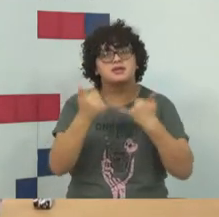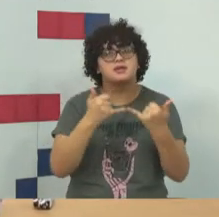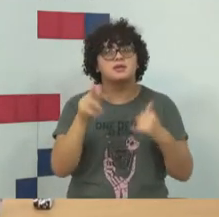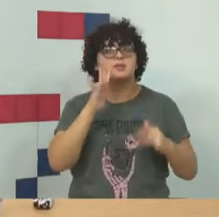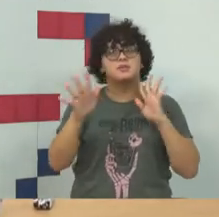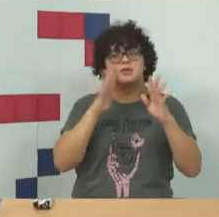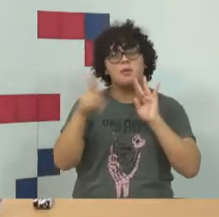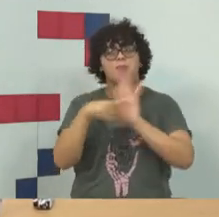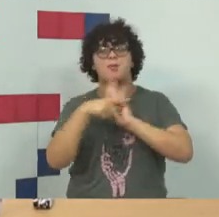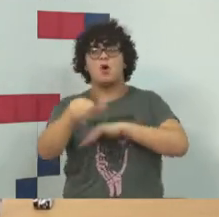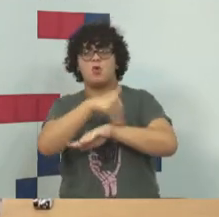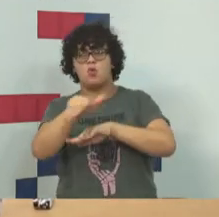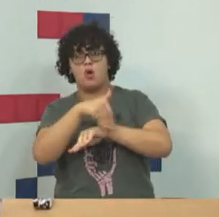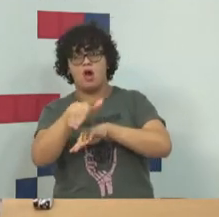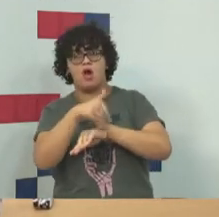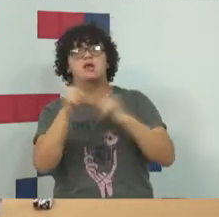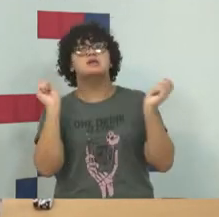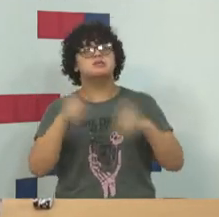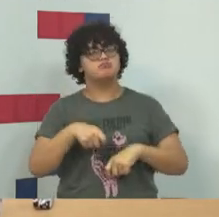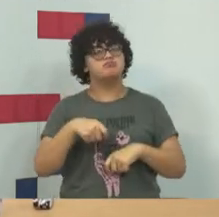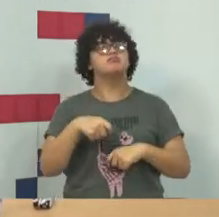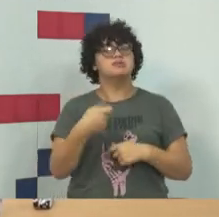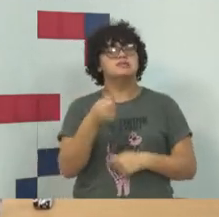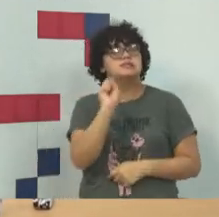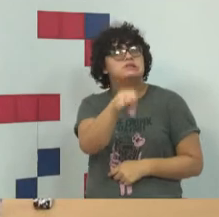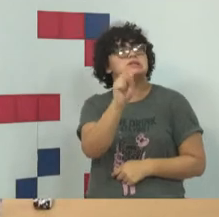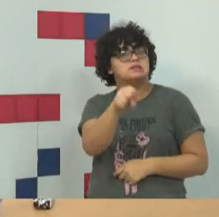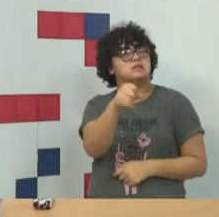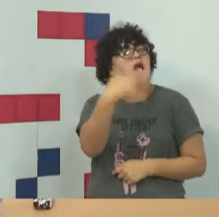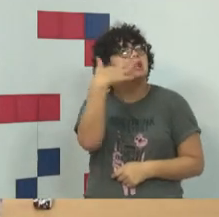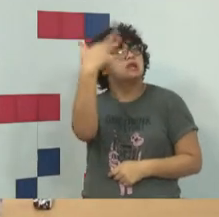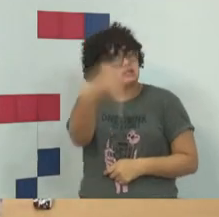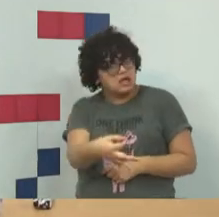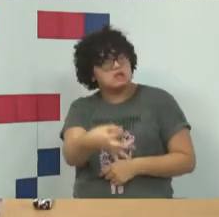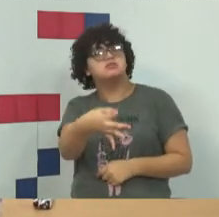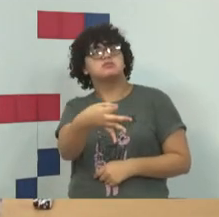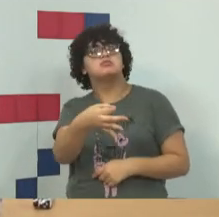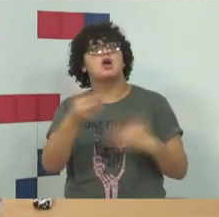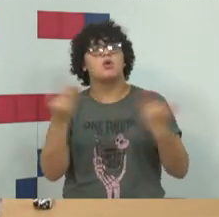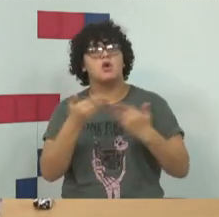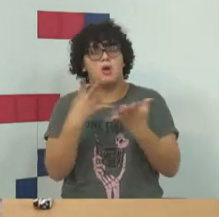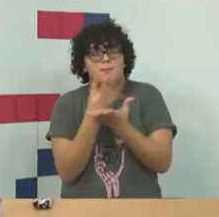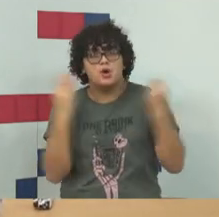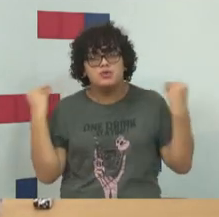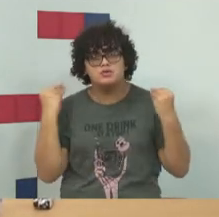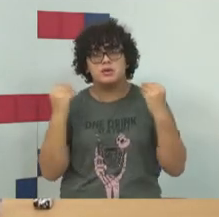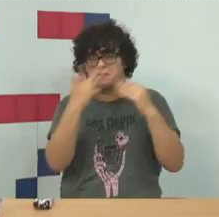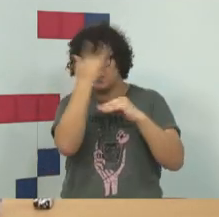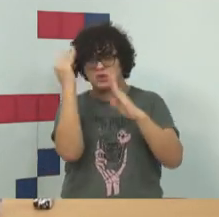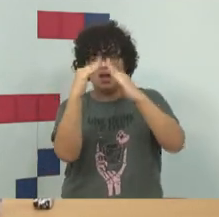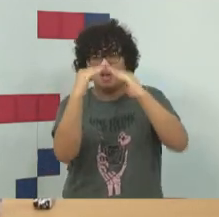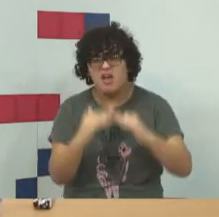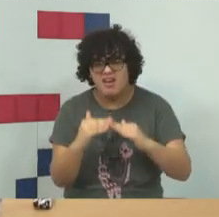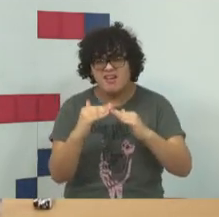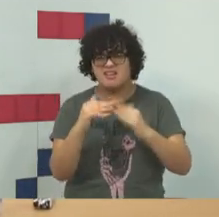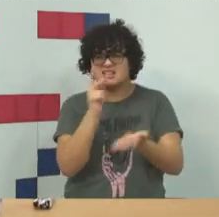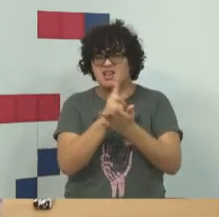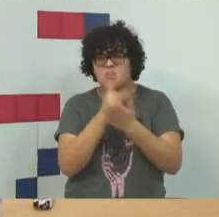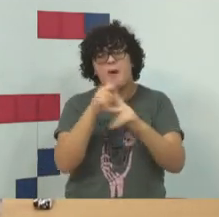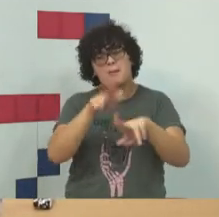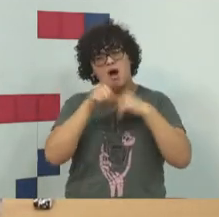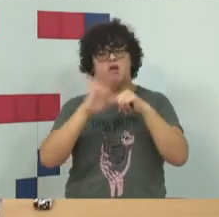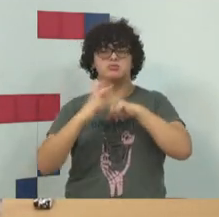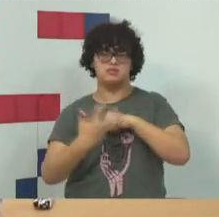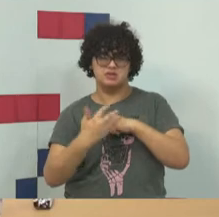das ruas. Então, sim, com certeza absoluta, quanto mais circunstâncias, quanto mais a sociedade se virtualiza,